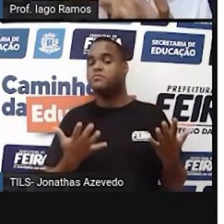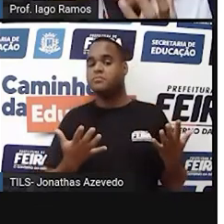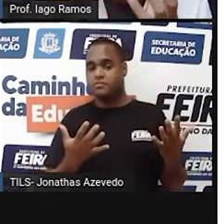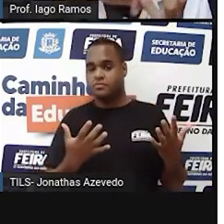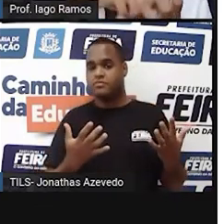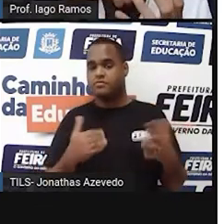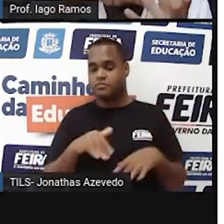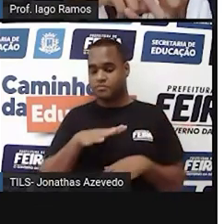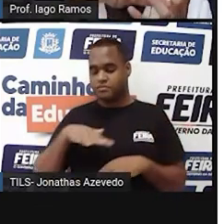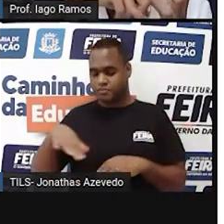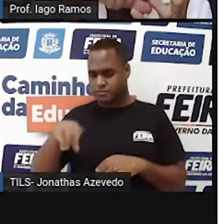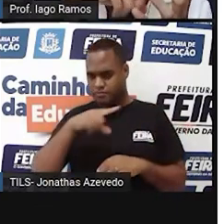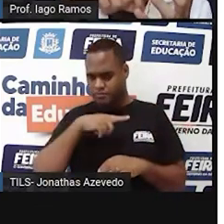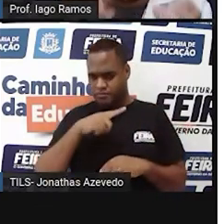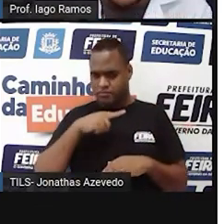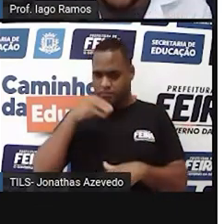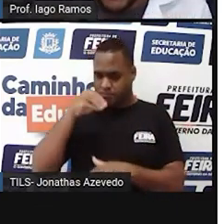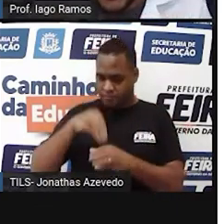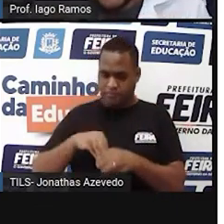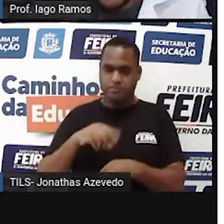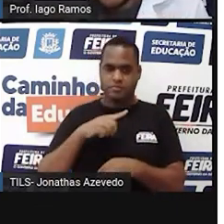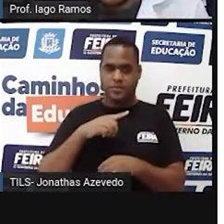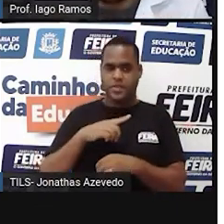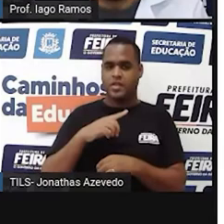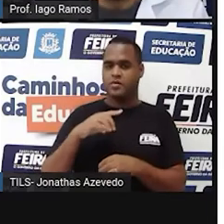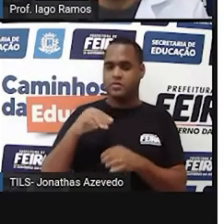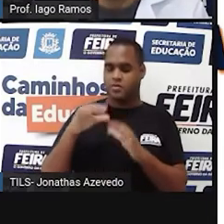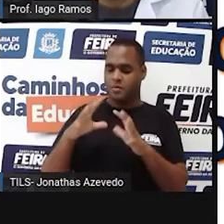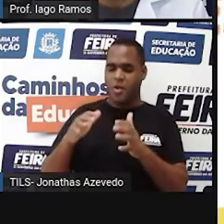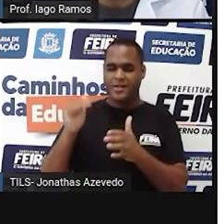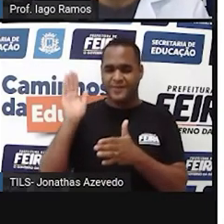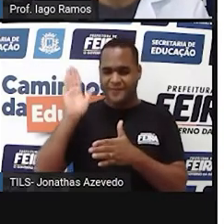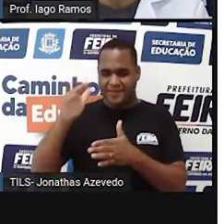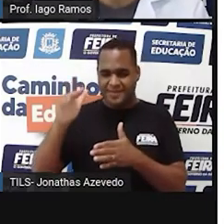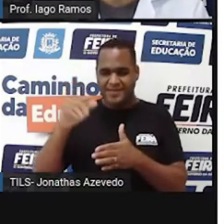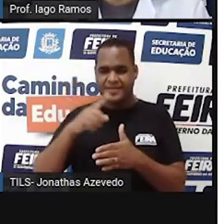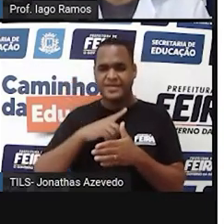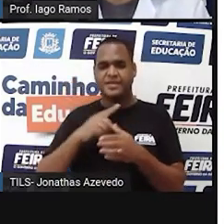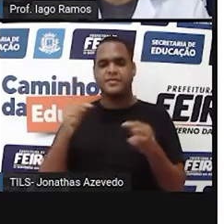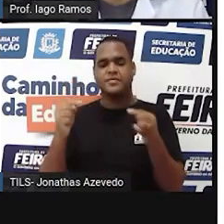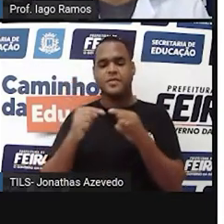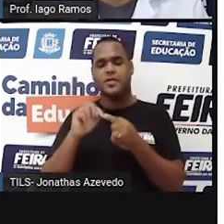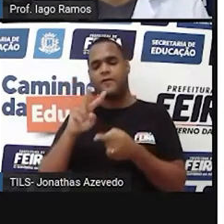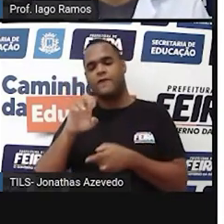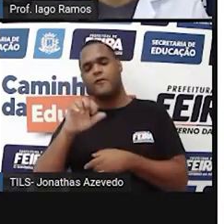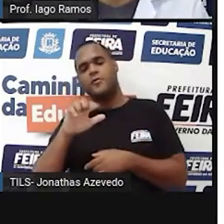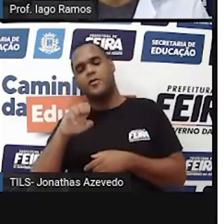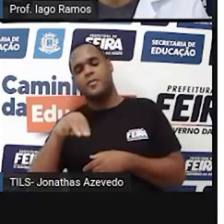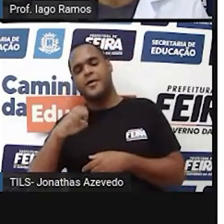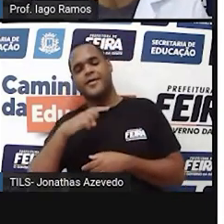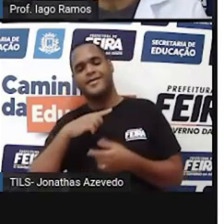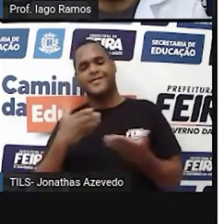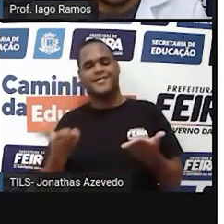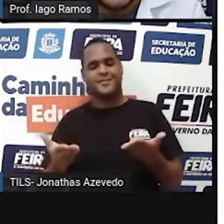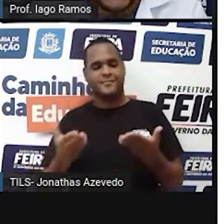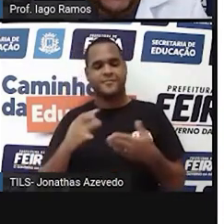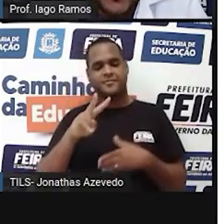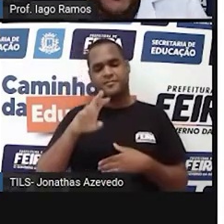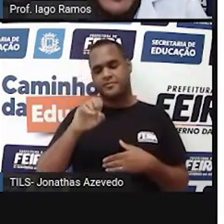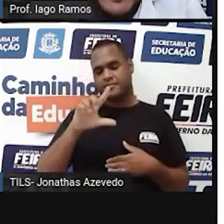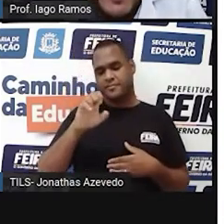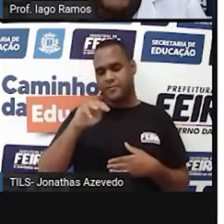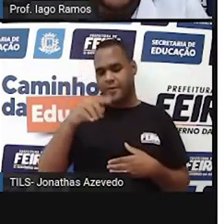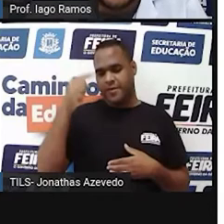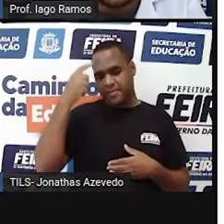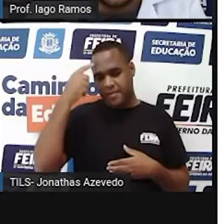Esse espaço lá dentro da bola de vôlei é o que a gente chama de volume. Então